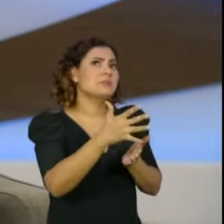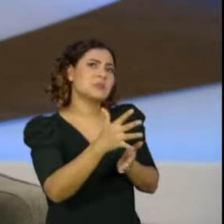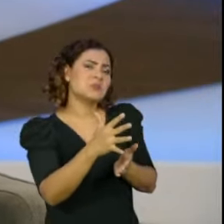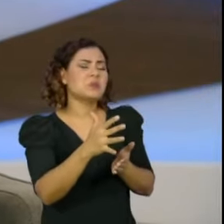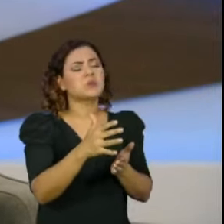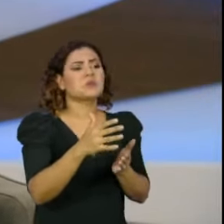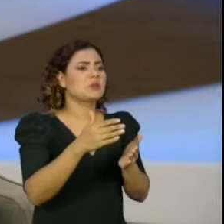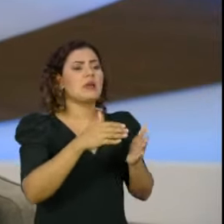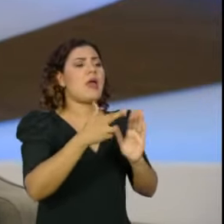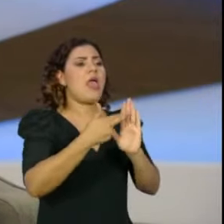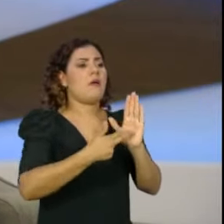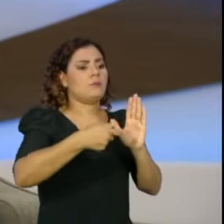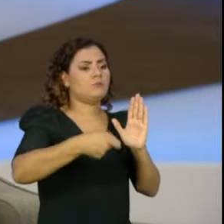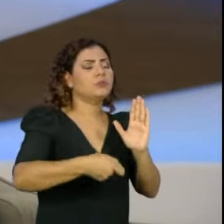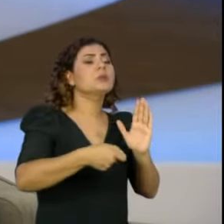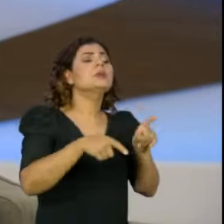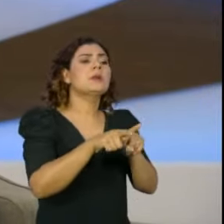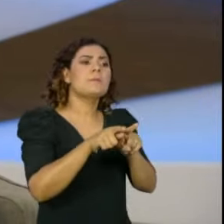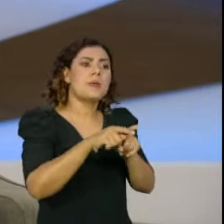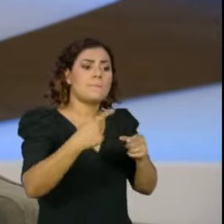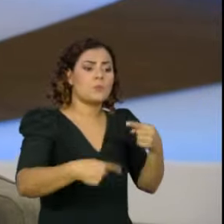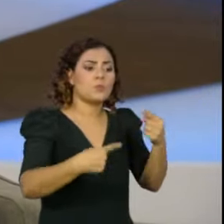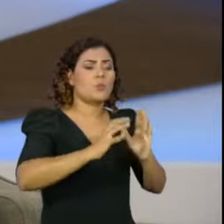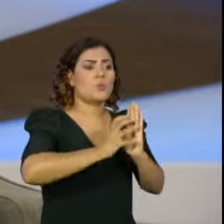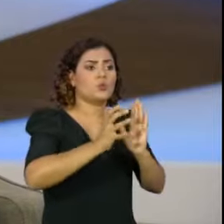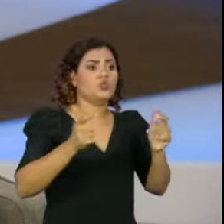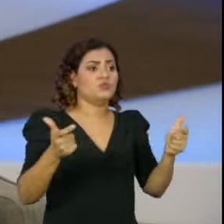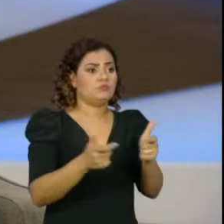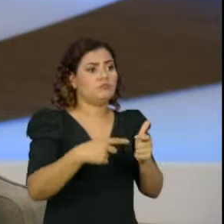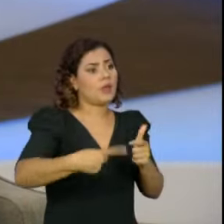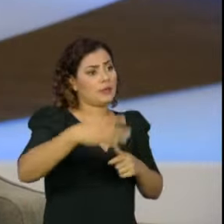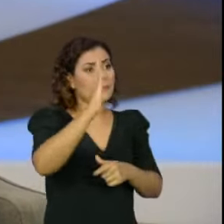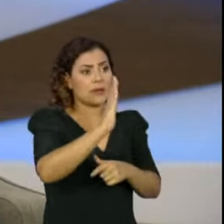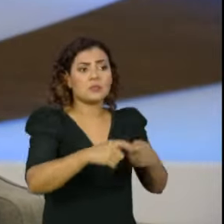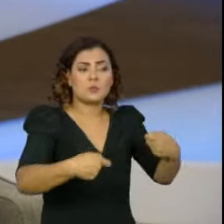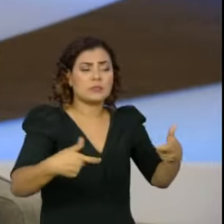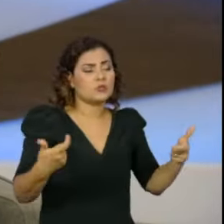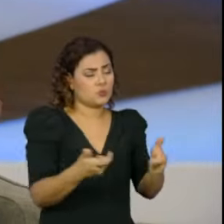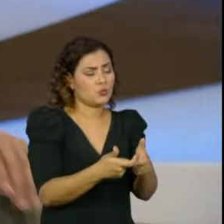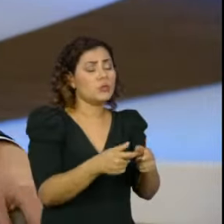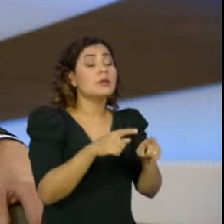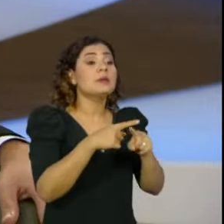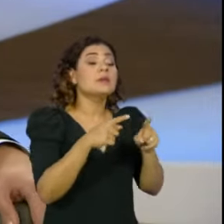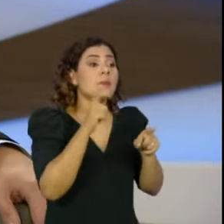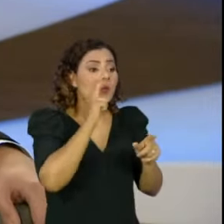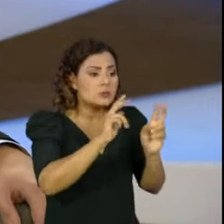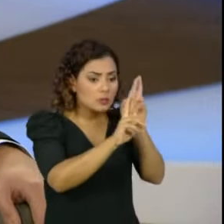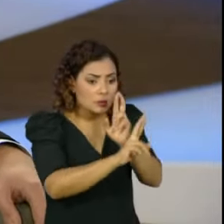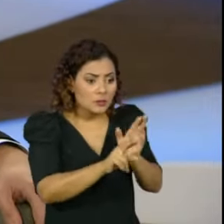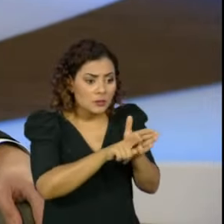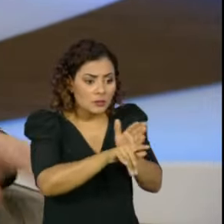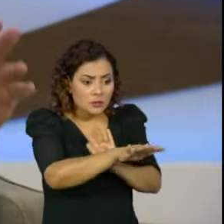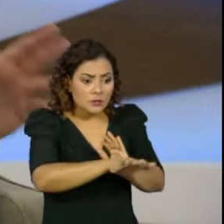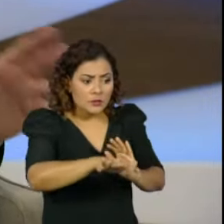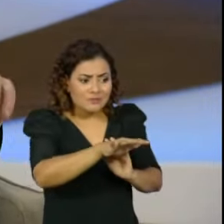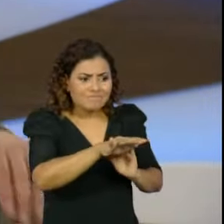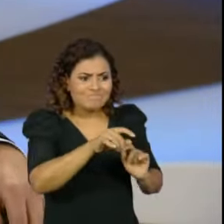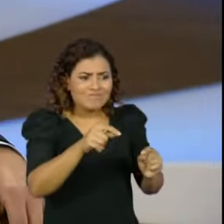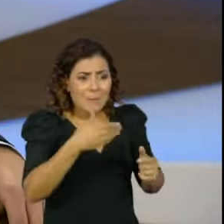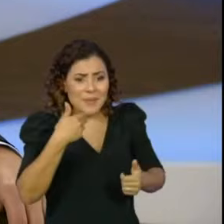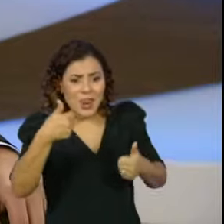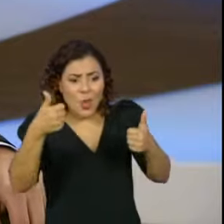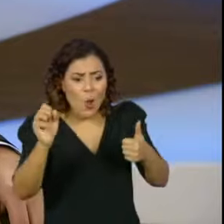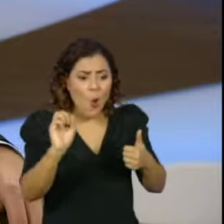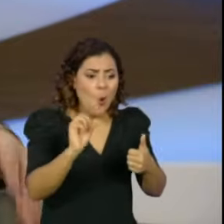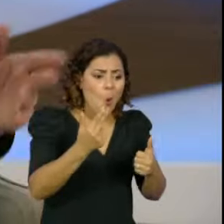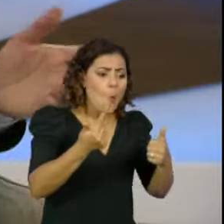barreira, com a diminuição de partidos políticos no Brasil, que eu acho que é algo necessário, que nós possamos ter uma aferição se esse sistema proporcional é melhor ou